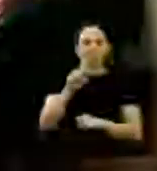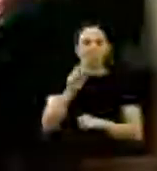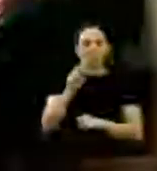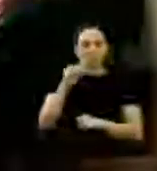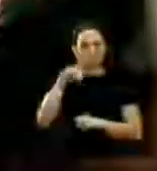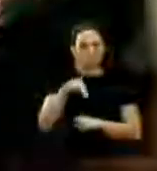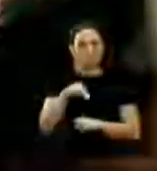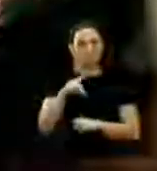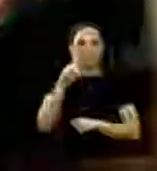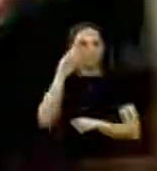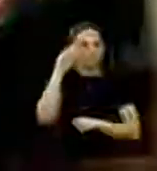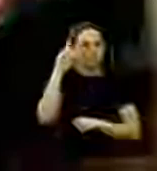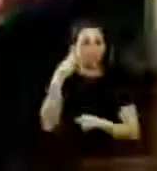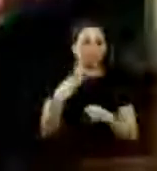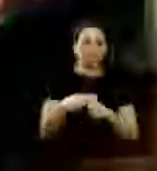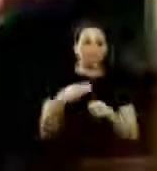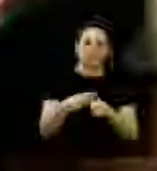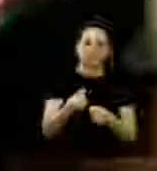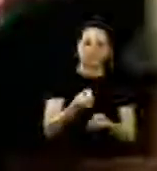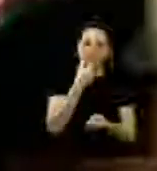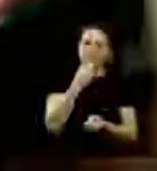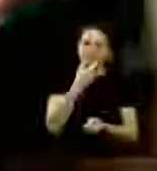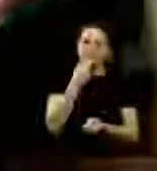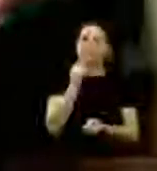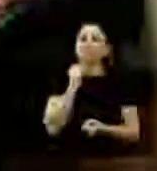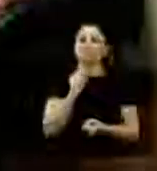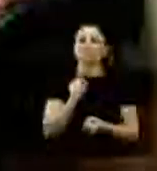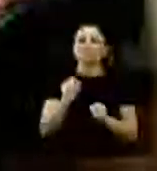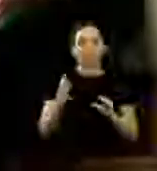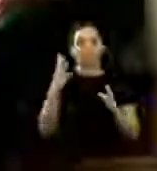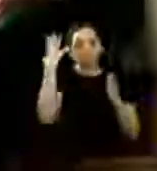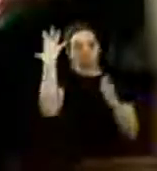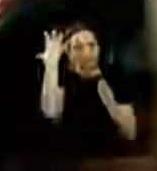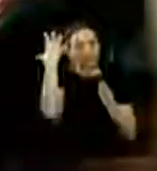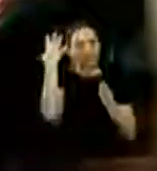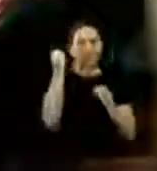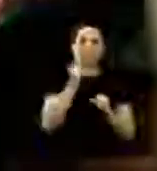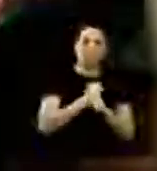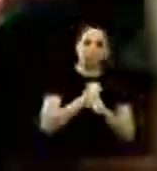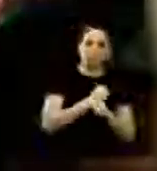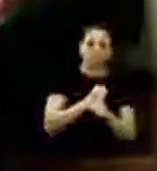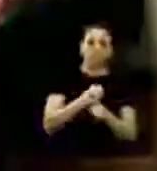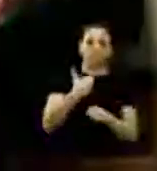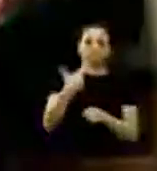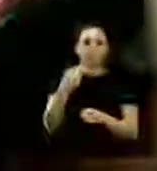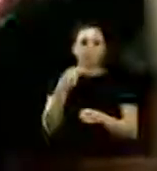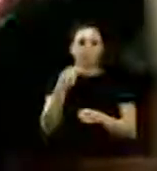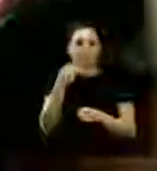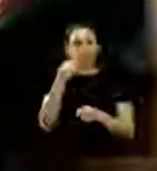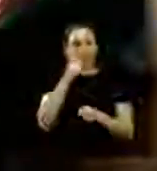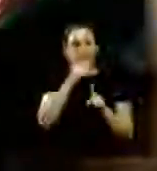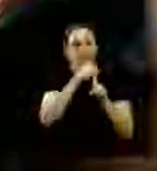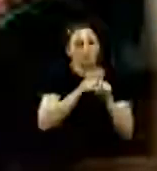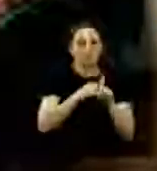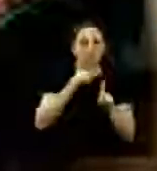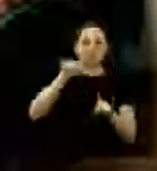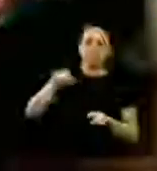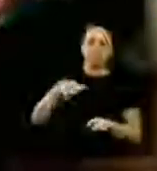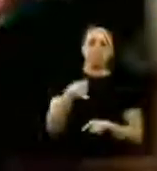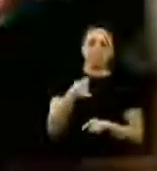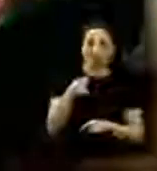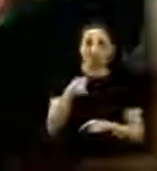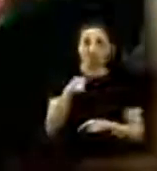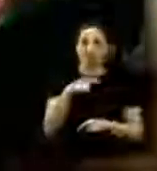institui o Dia Municipal do Farmacêutico a ser comemorado anualmente no dia 20 de janeiro e dispõe sobre a